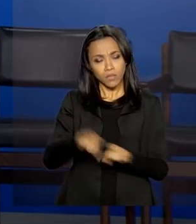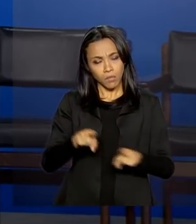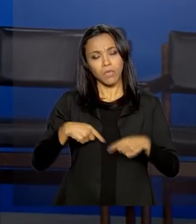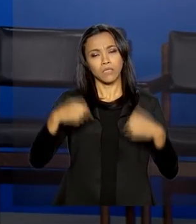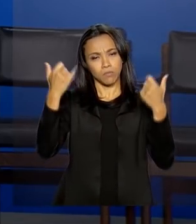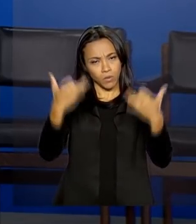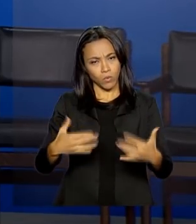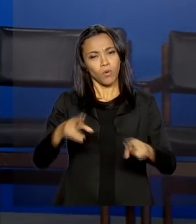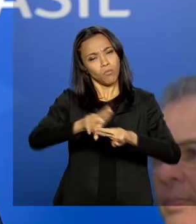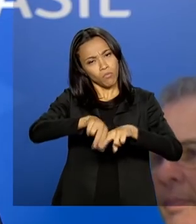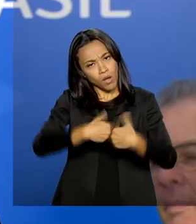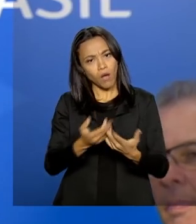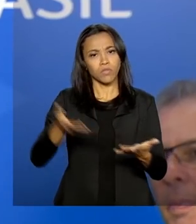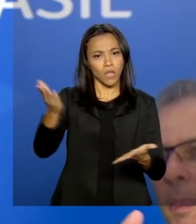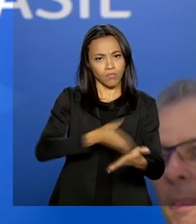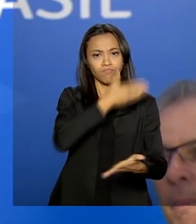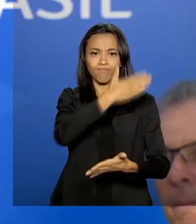a medida.